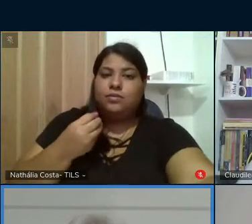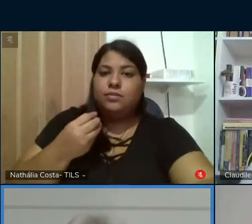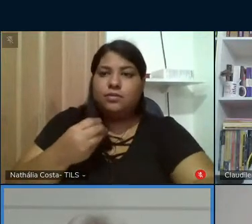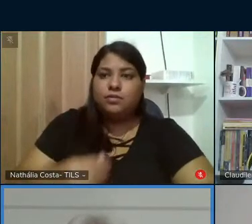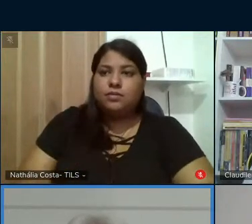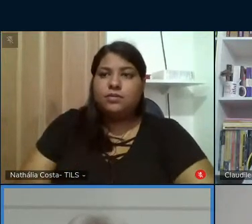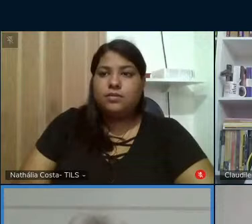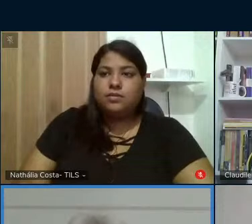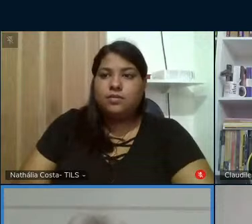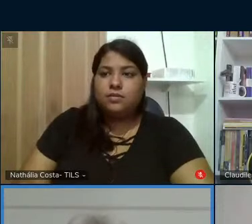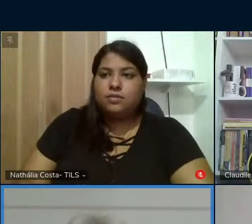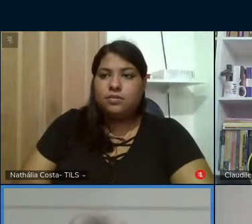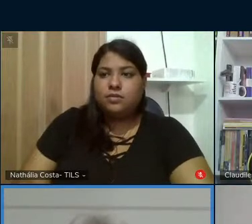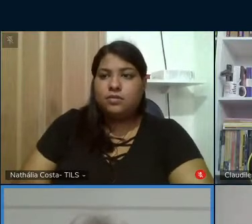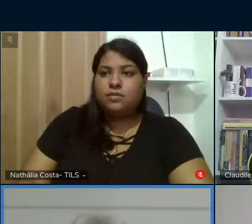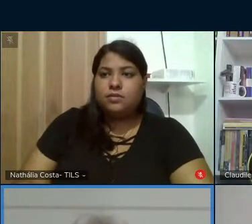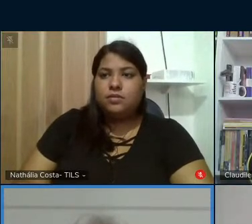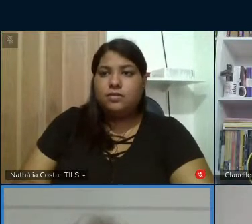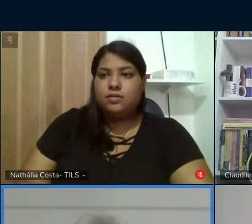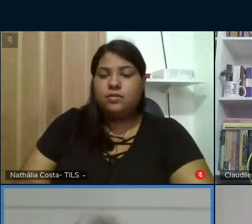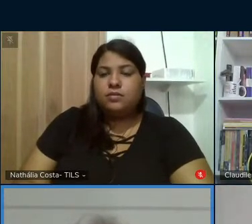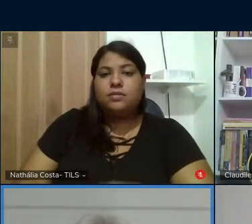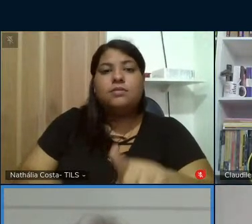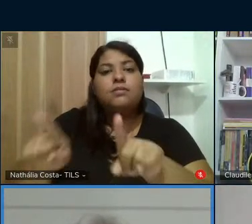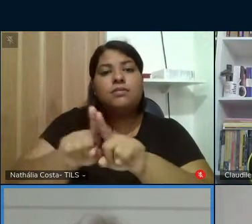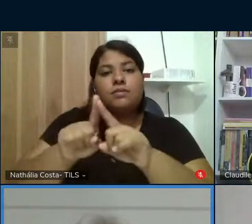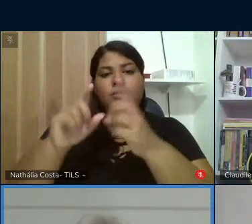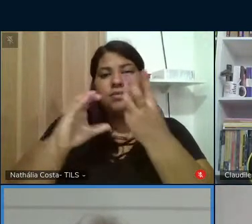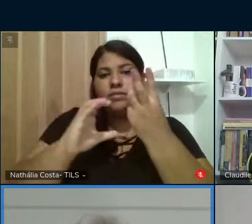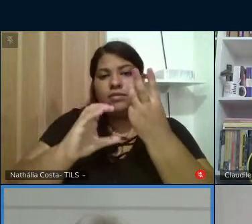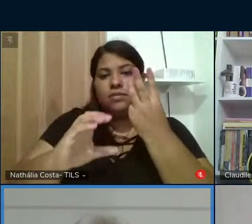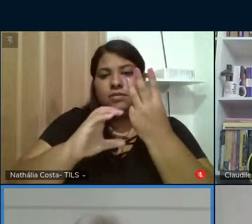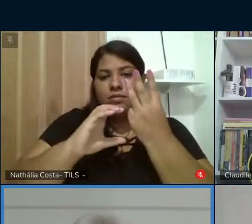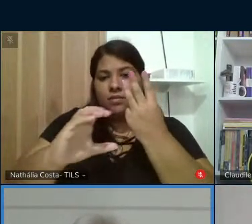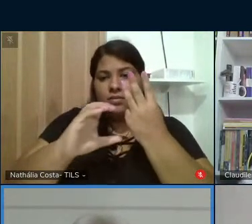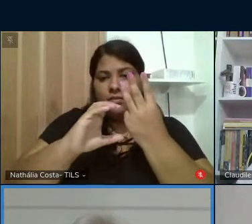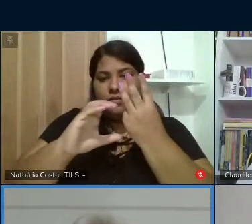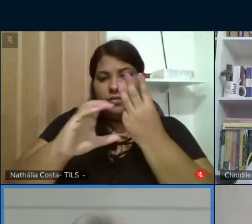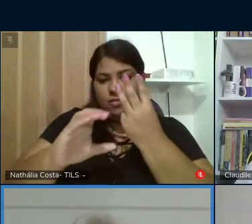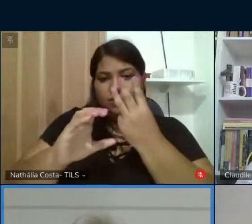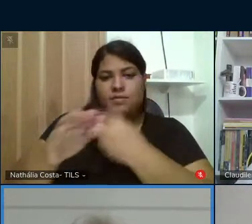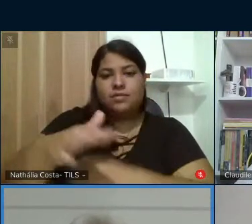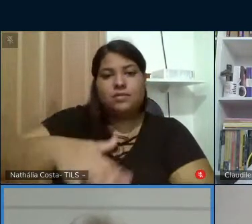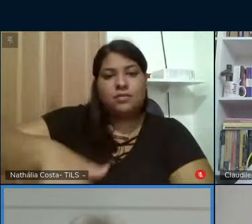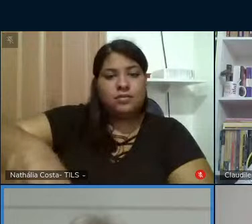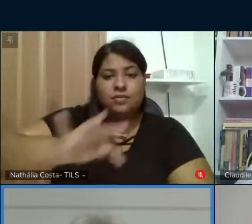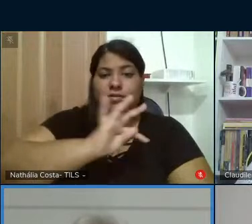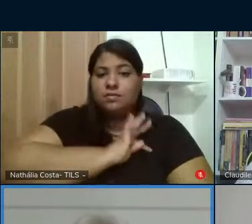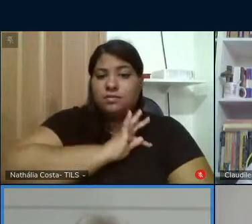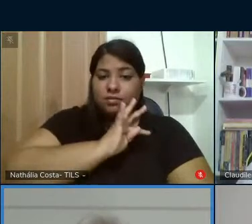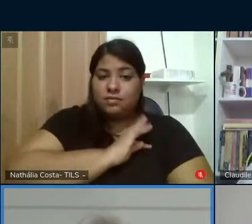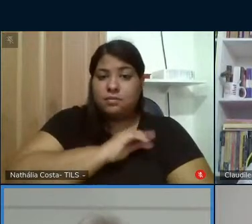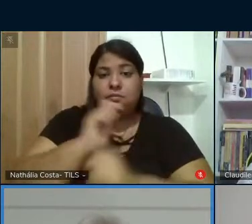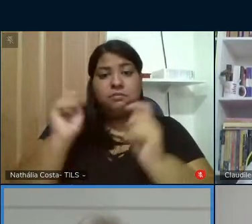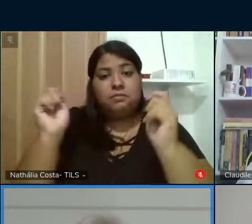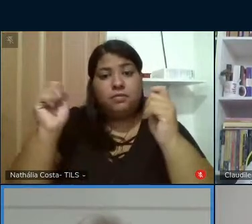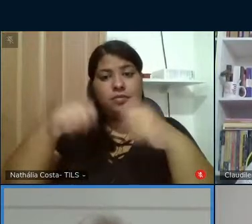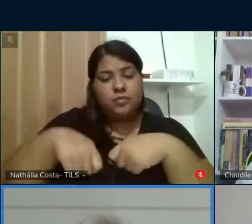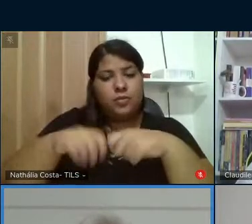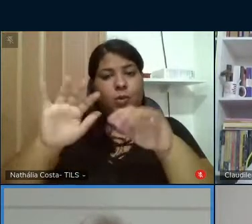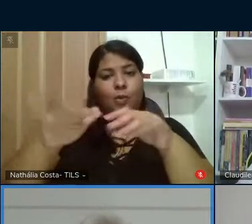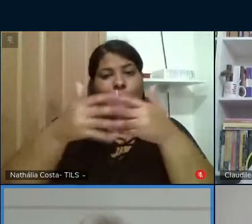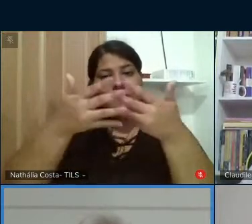Supercom né que através do seu pessoal técnico possibilitou ao